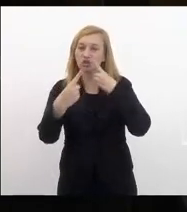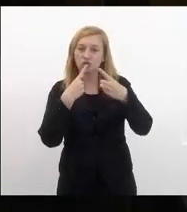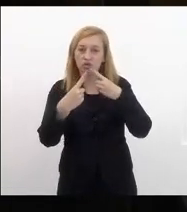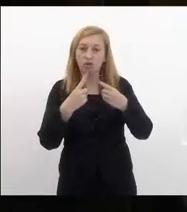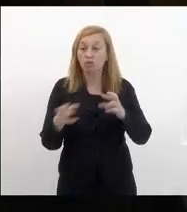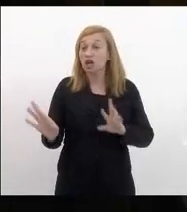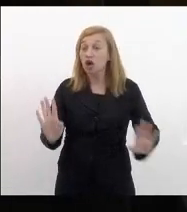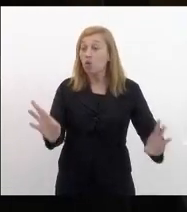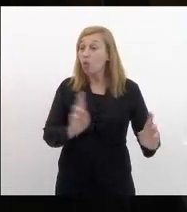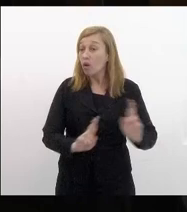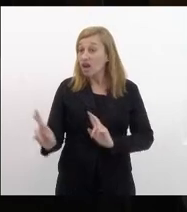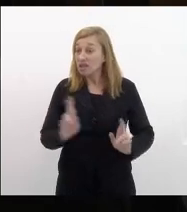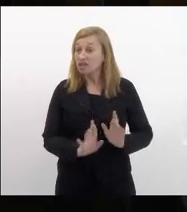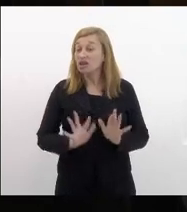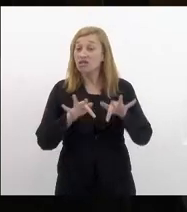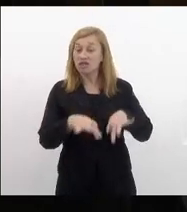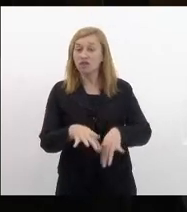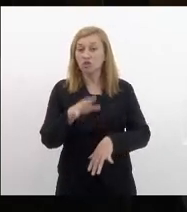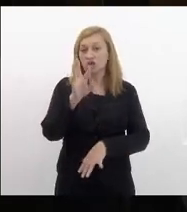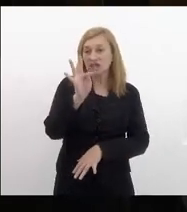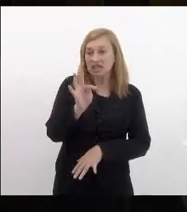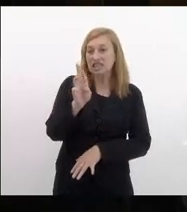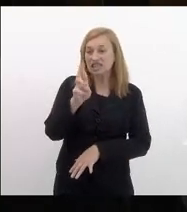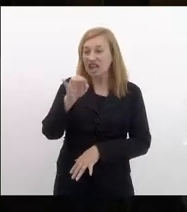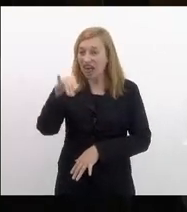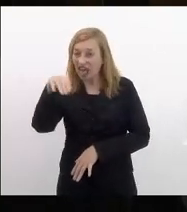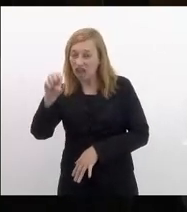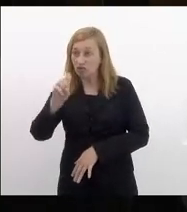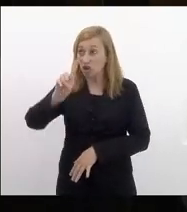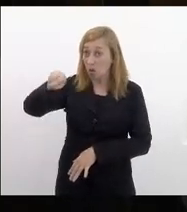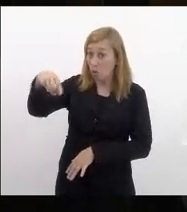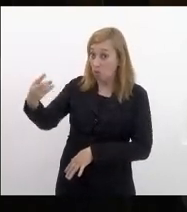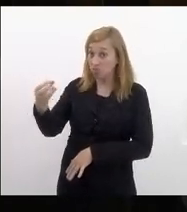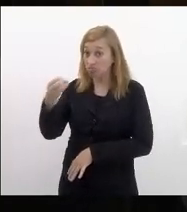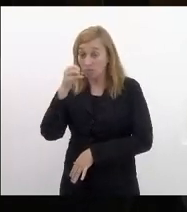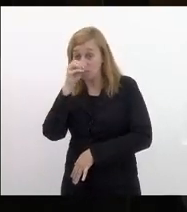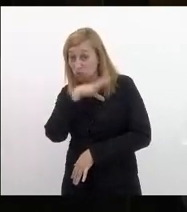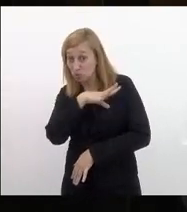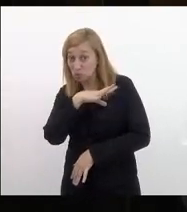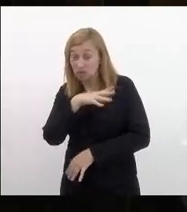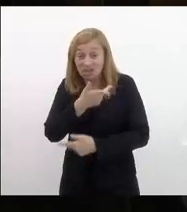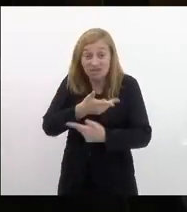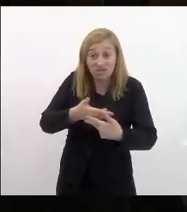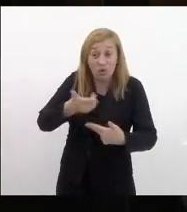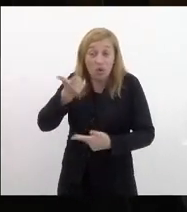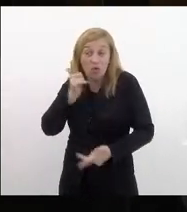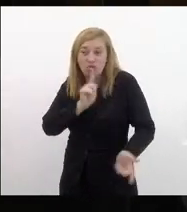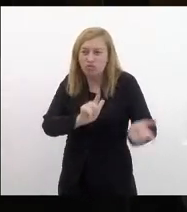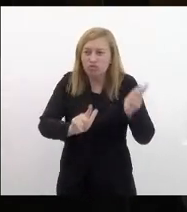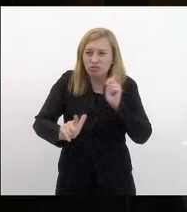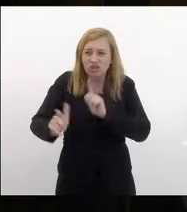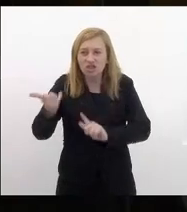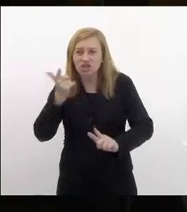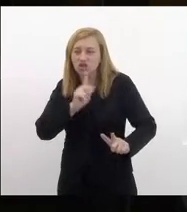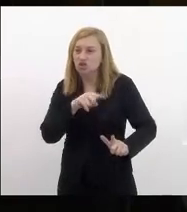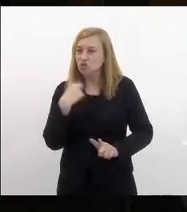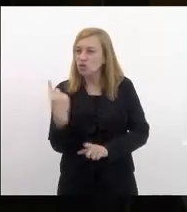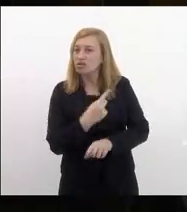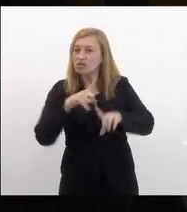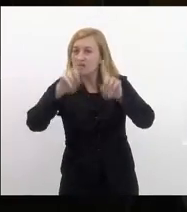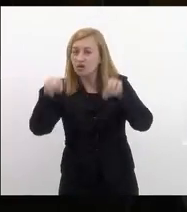relação ao fim dos triênios que é um outro absurdo que são conquistas do nosso servidor